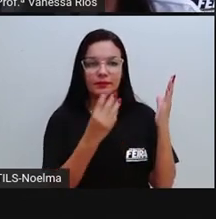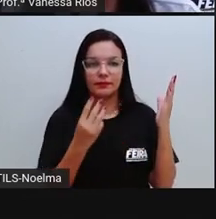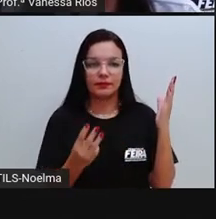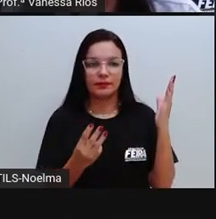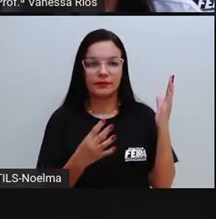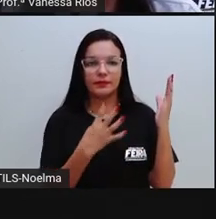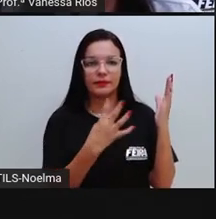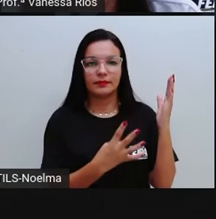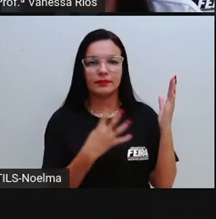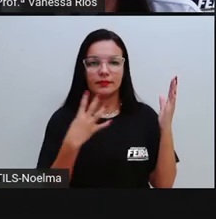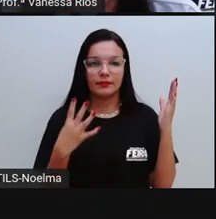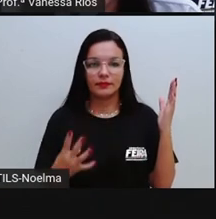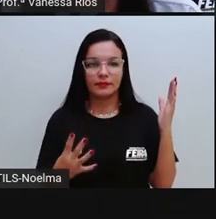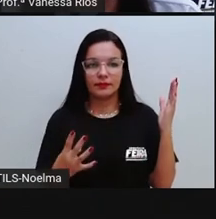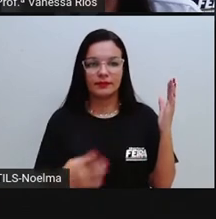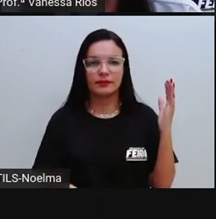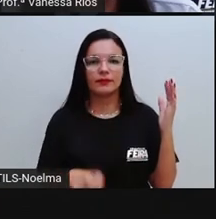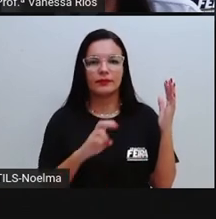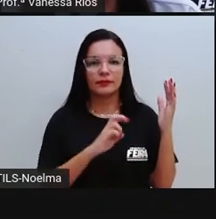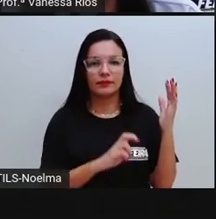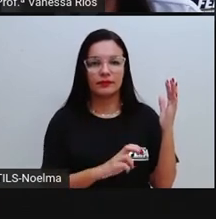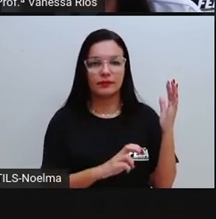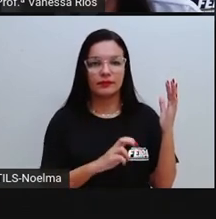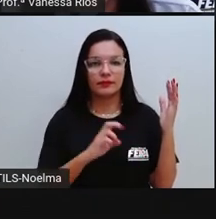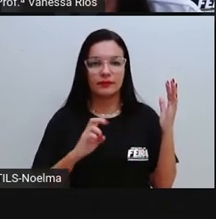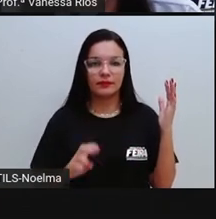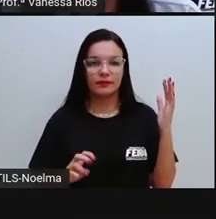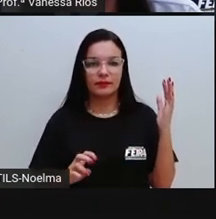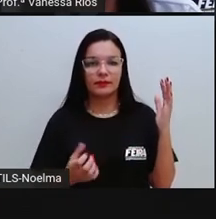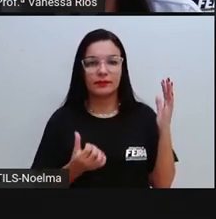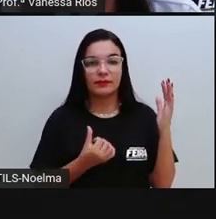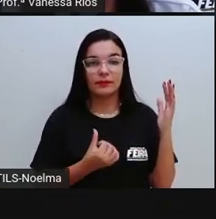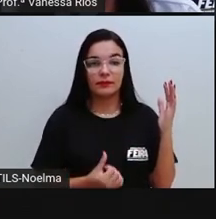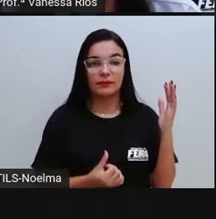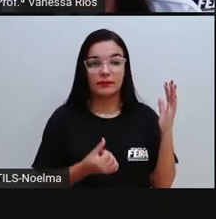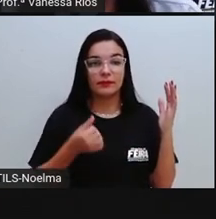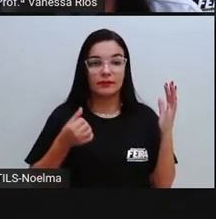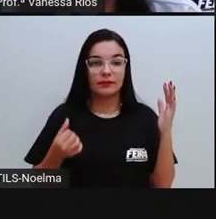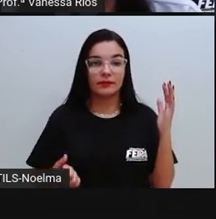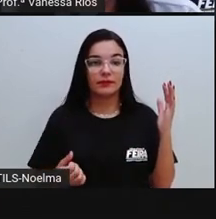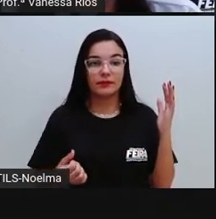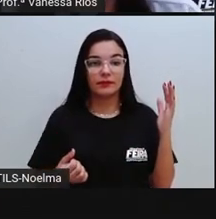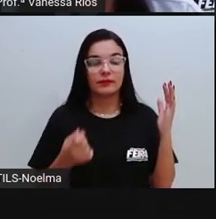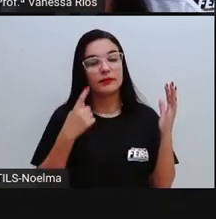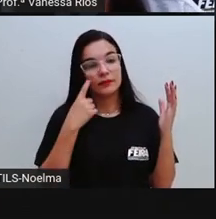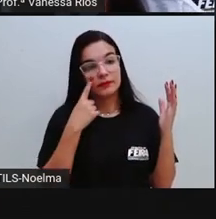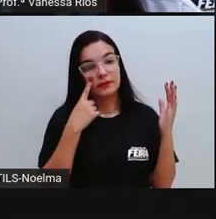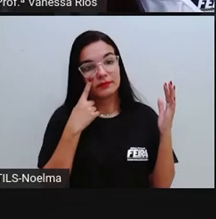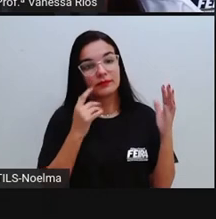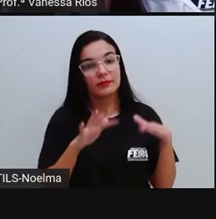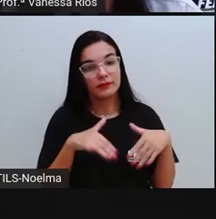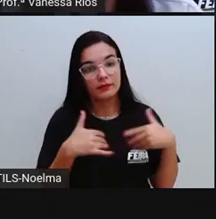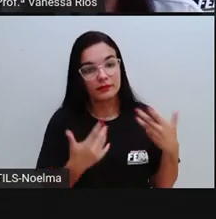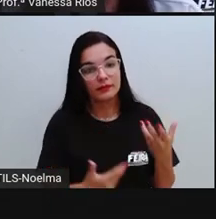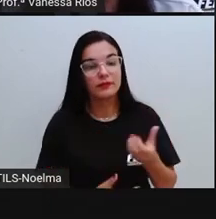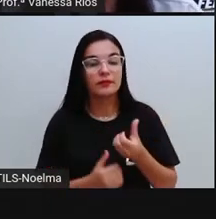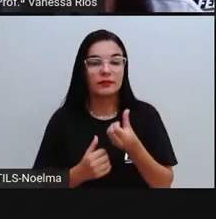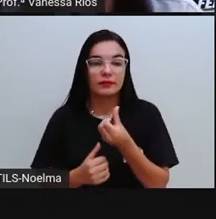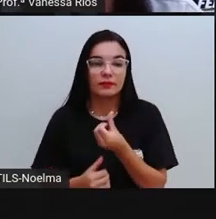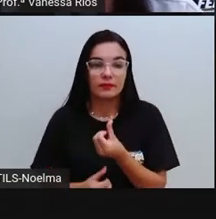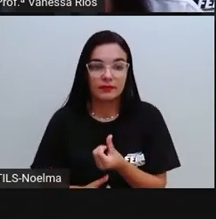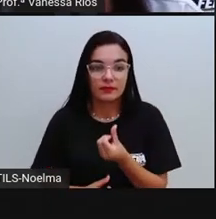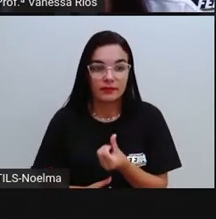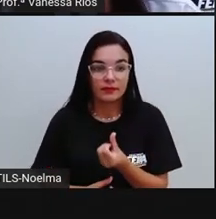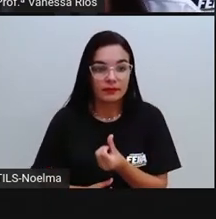3, 4 e 4, 5 e 5 e 6, e 6, tanto para um dado